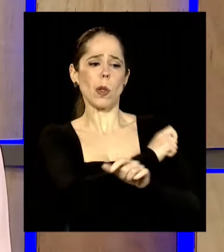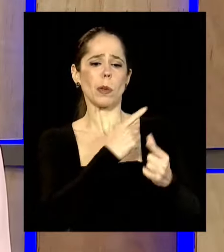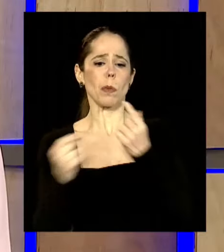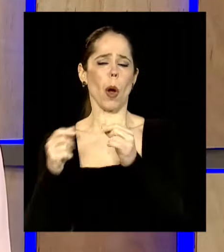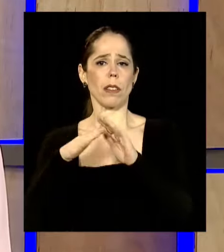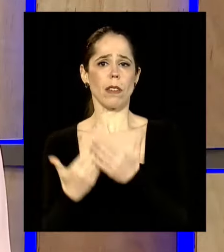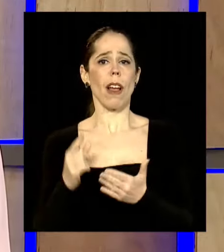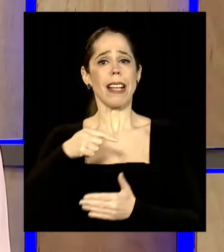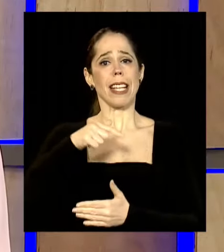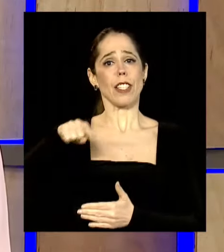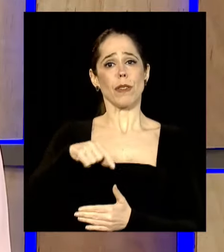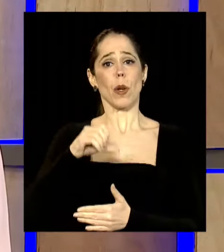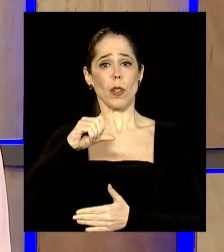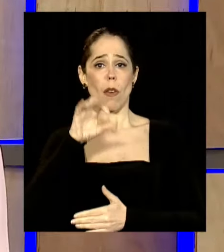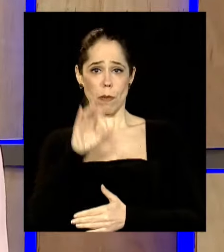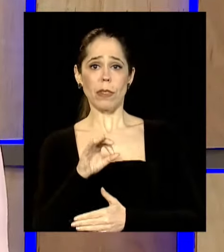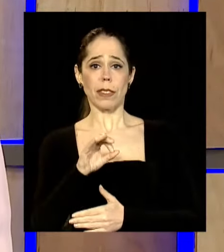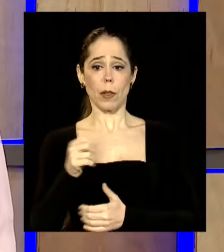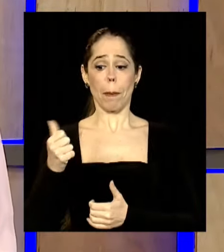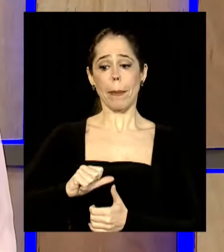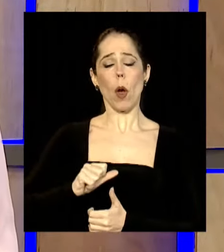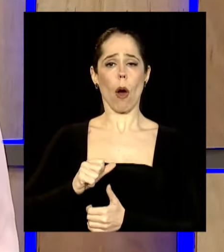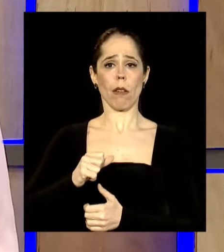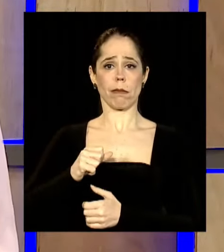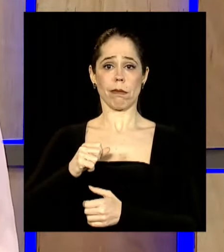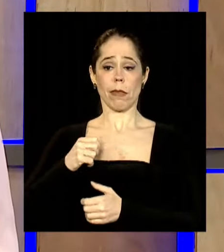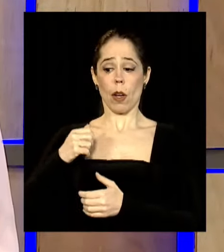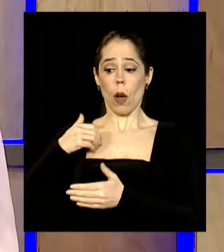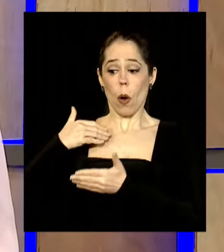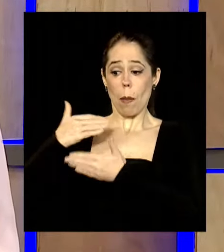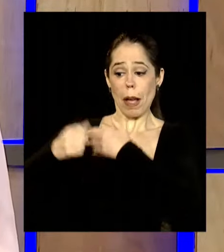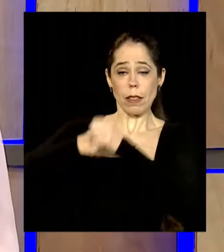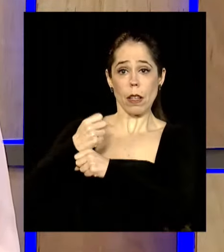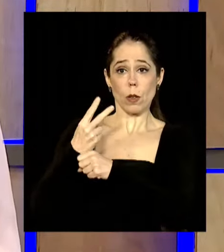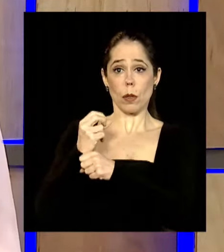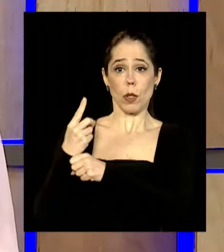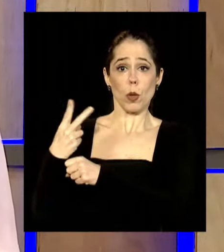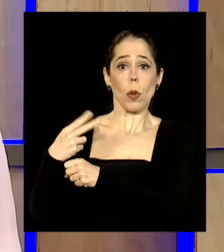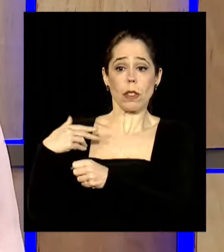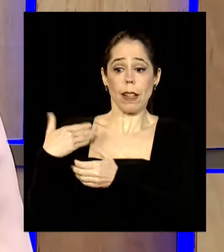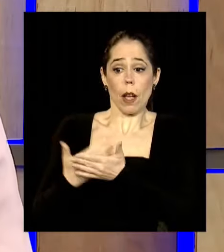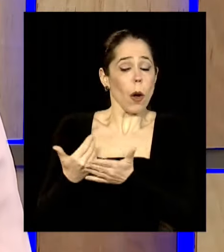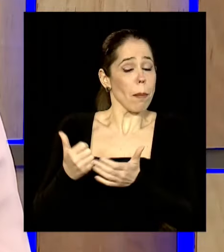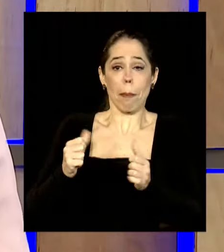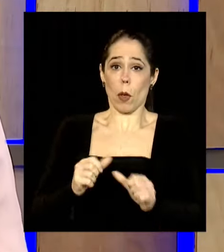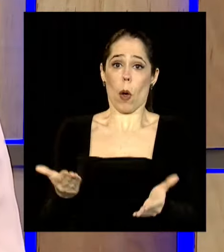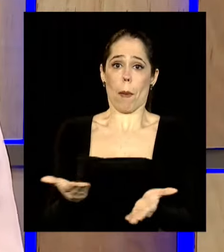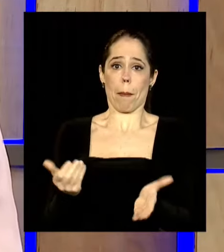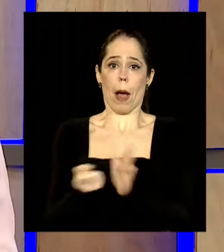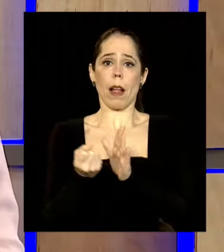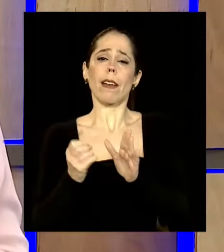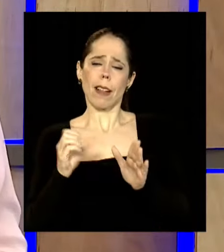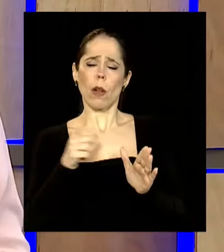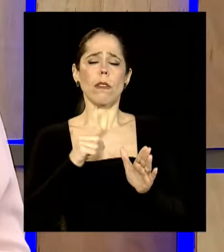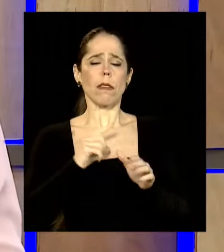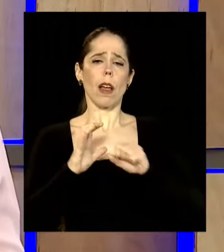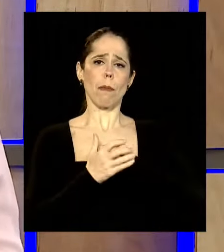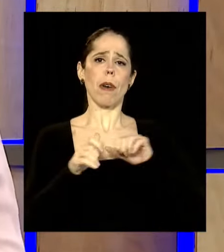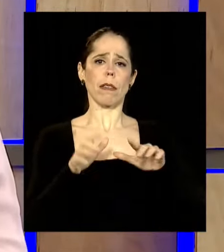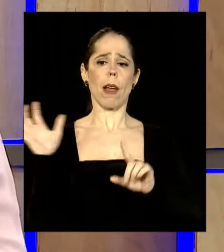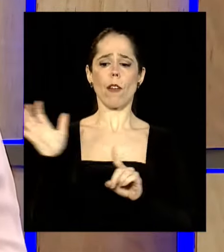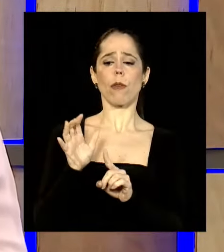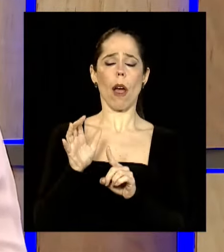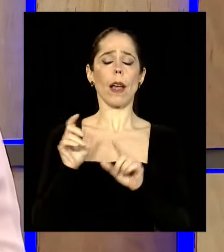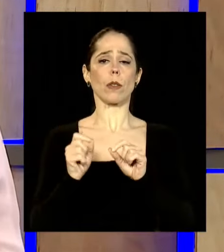pior desde 2012. Claro que isso tem o impacto da pandemia, que aumentou a desigualdade entre a escola pública